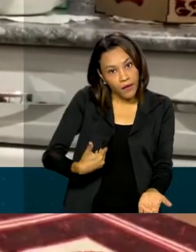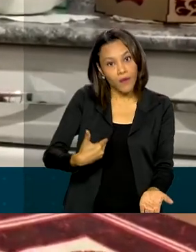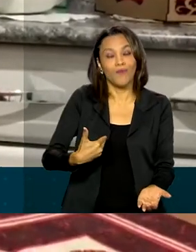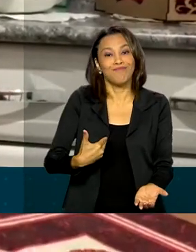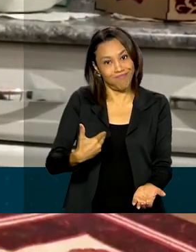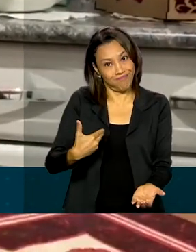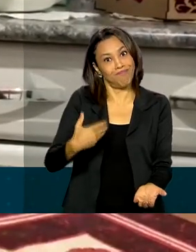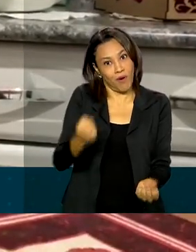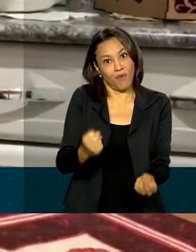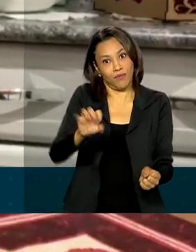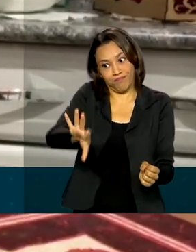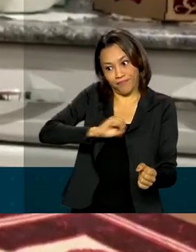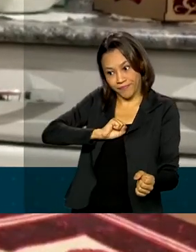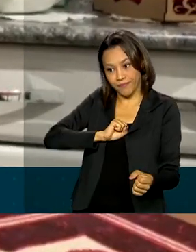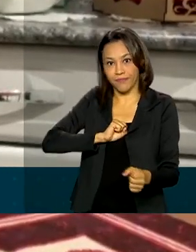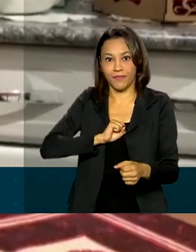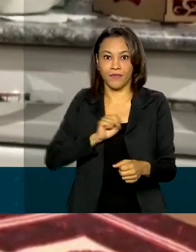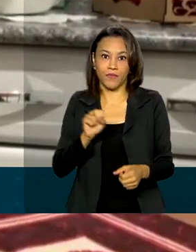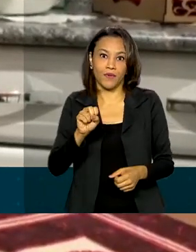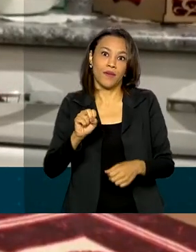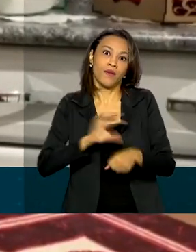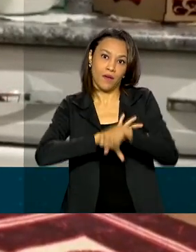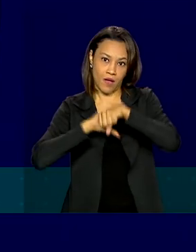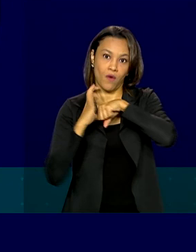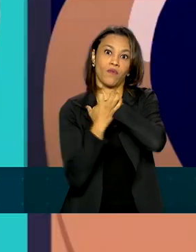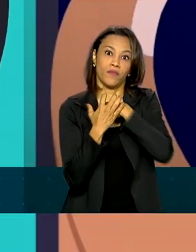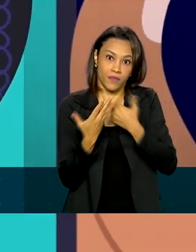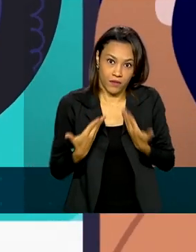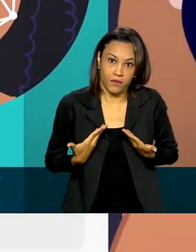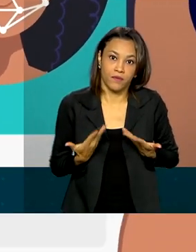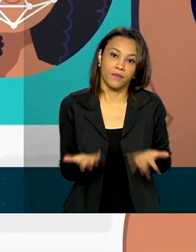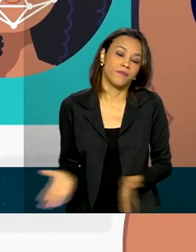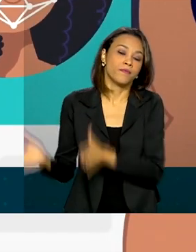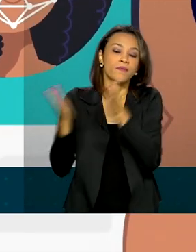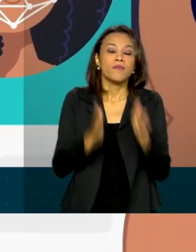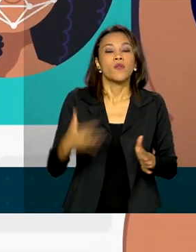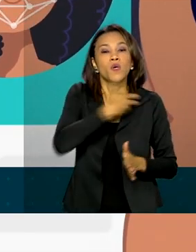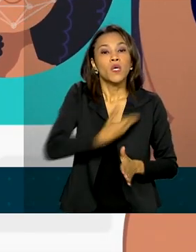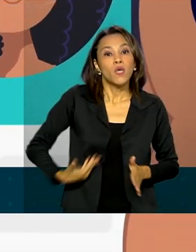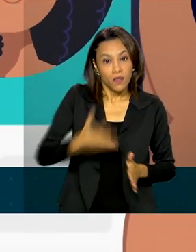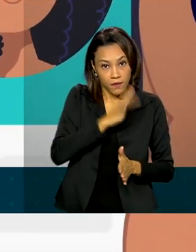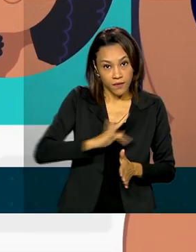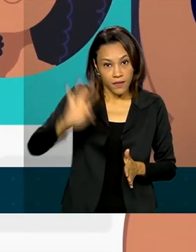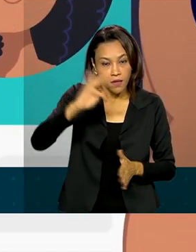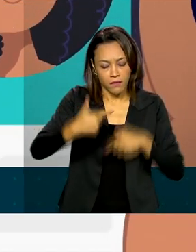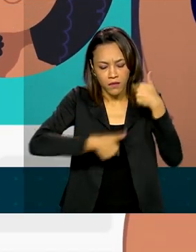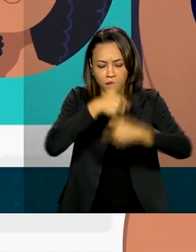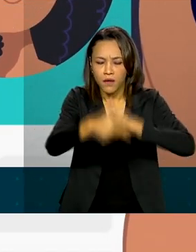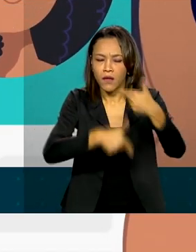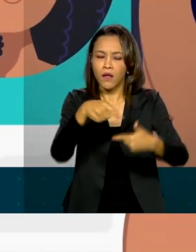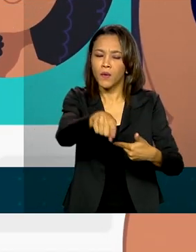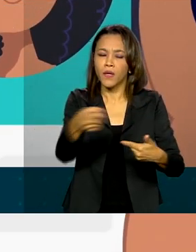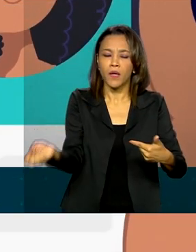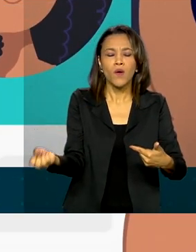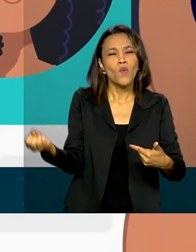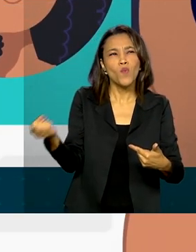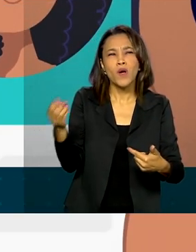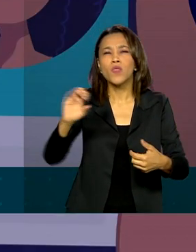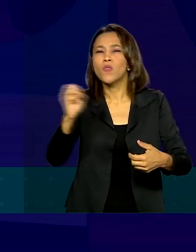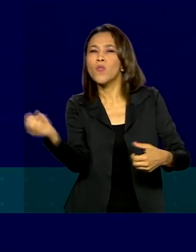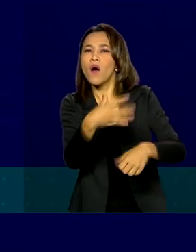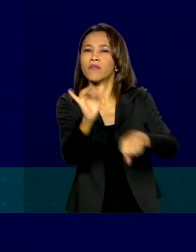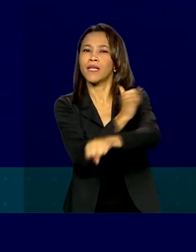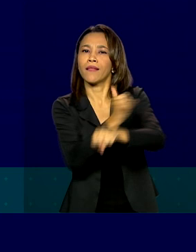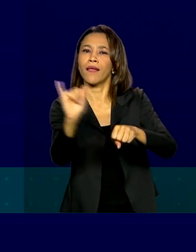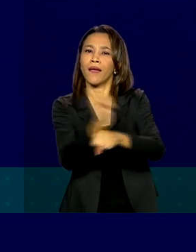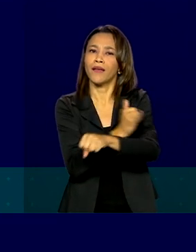pegar o vírus Covid-19. O governo federal trabalha na implantação de uma nova prova de vida digital,